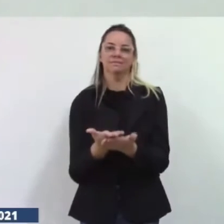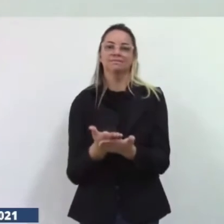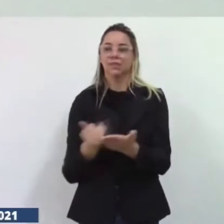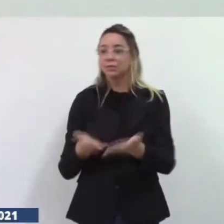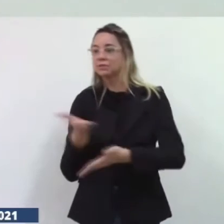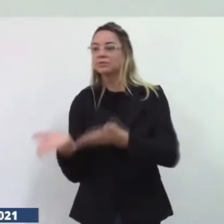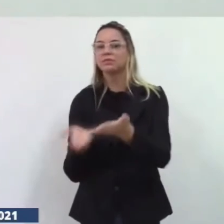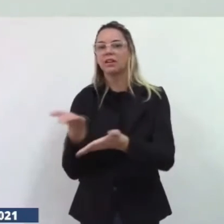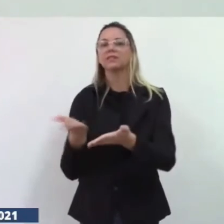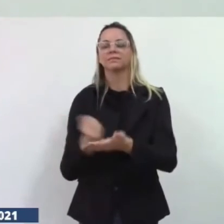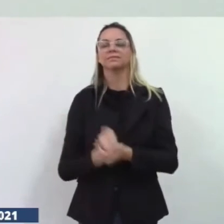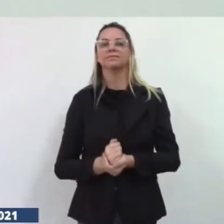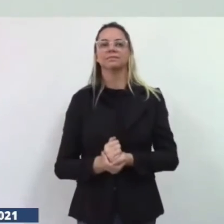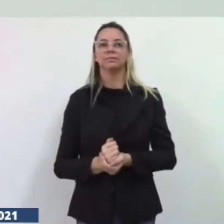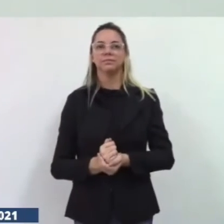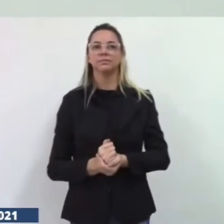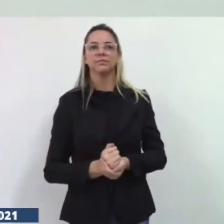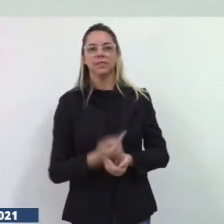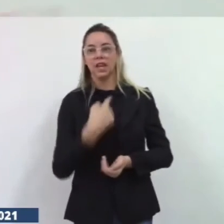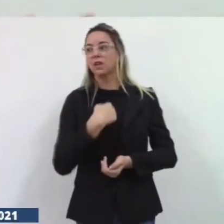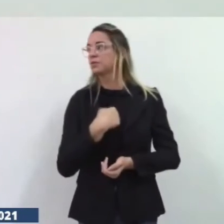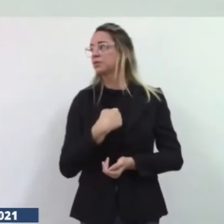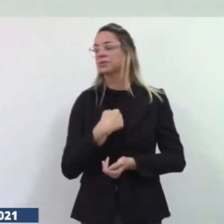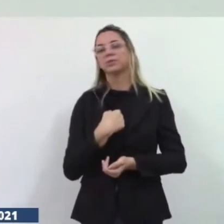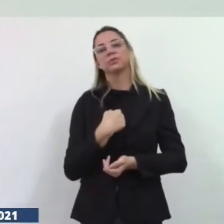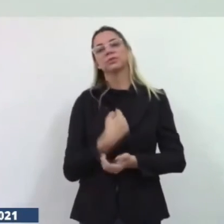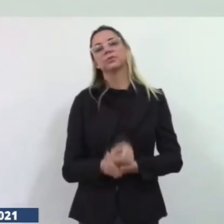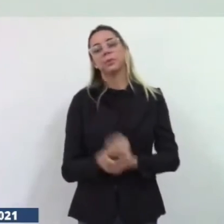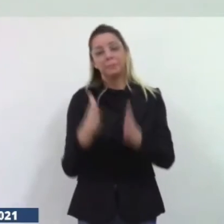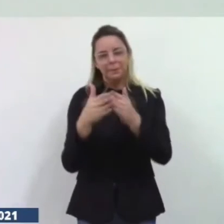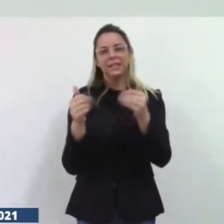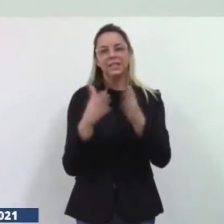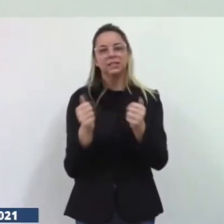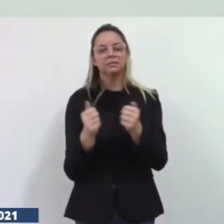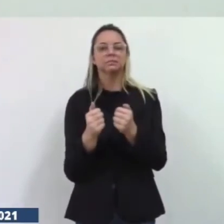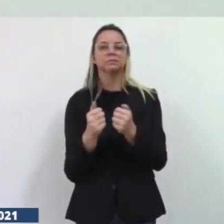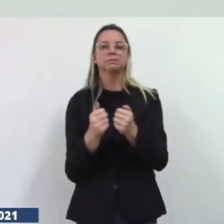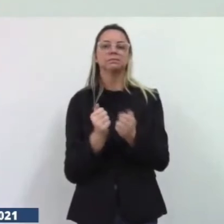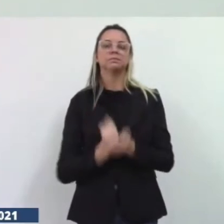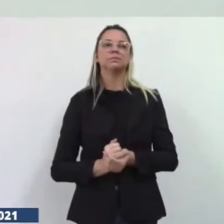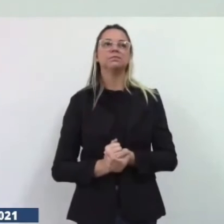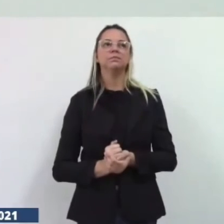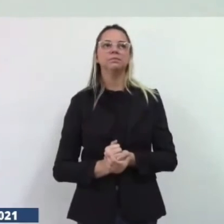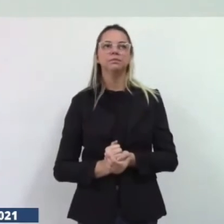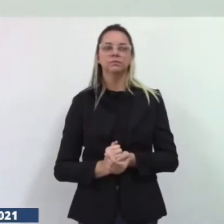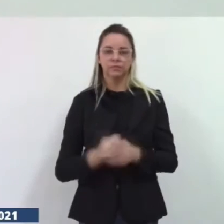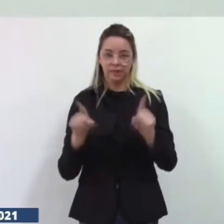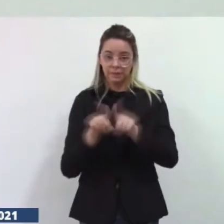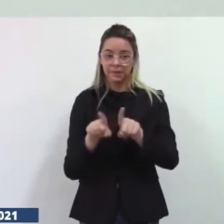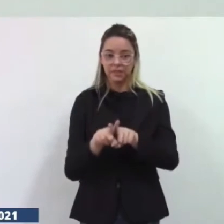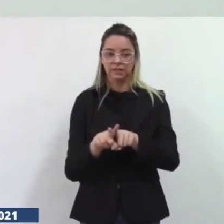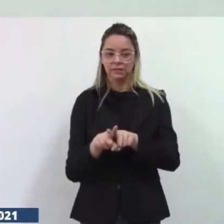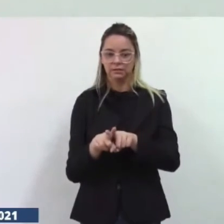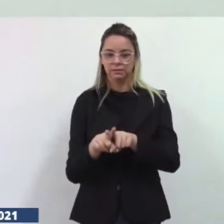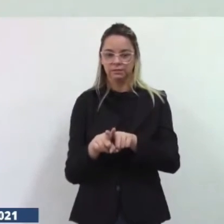então vou colocar aqui esse pedido e vou tentar também fazer esse